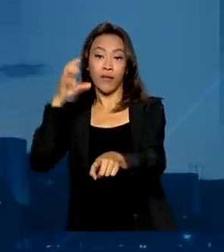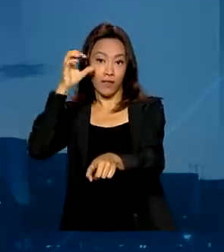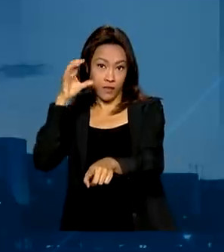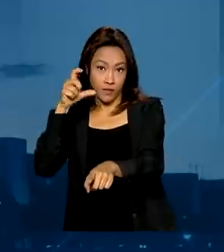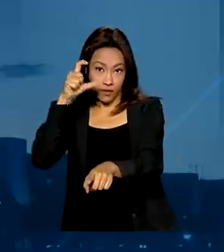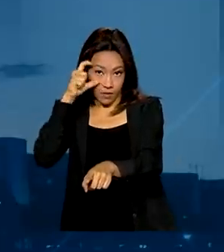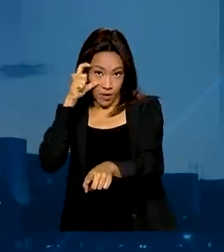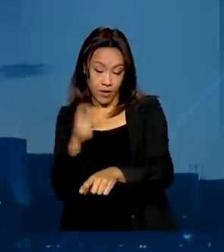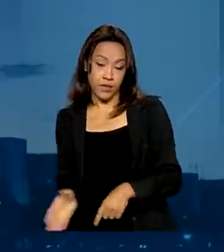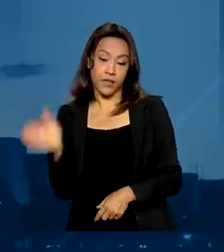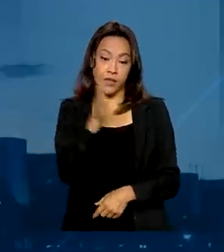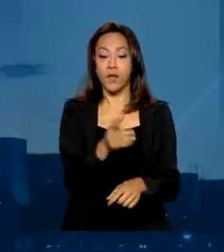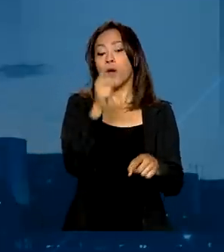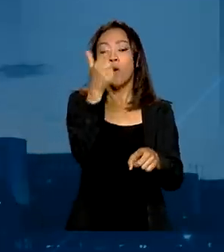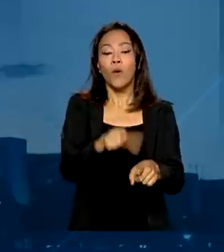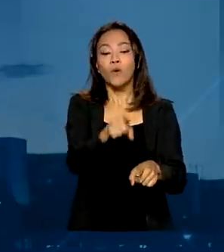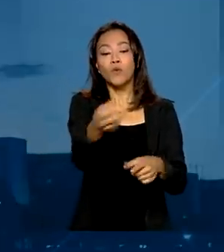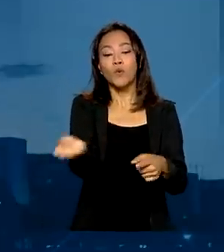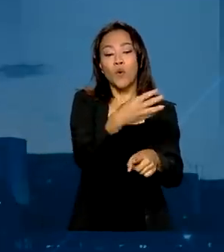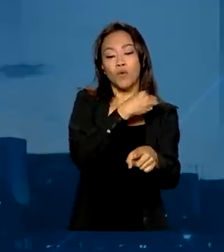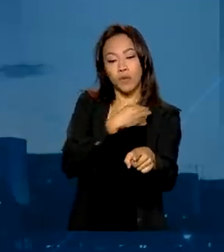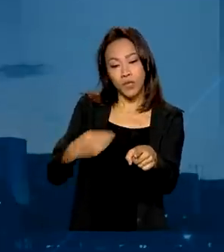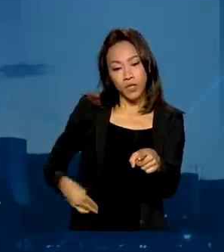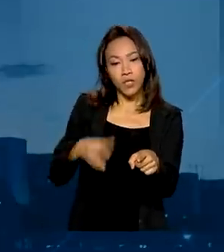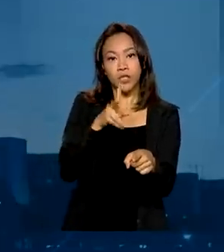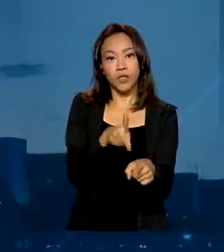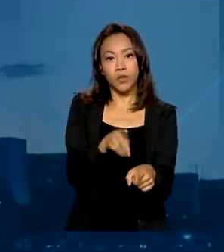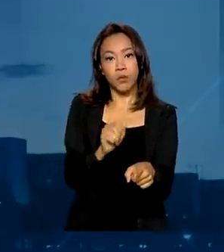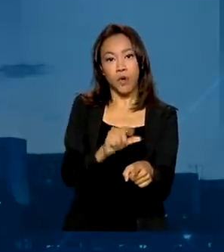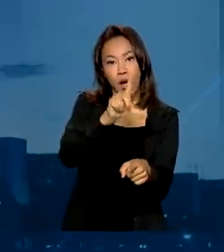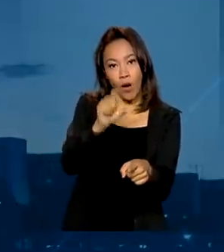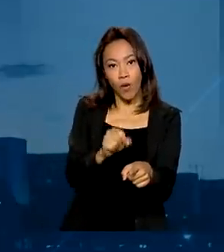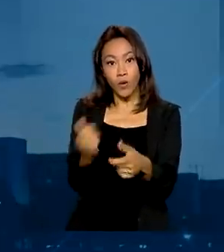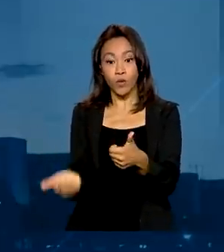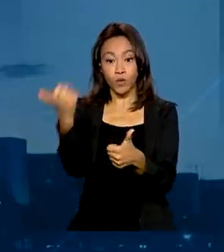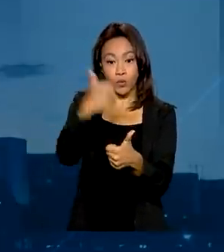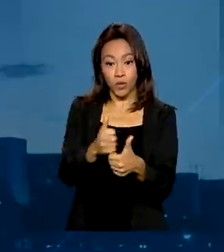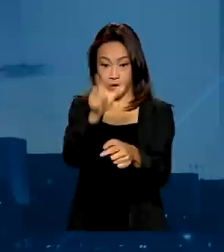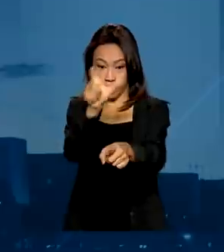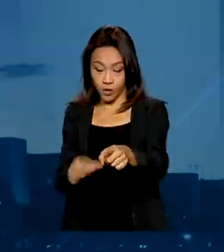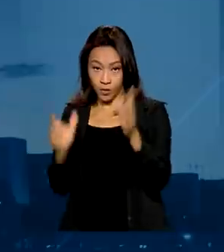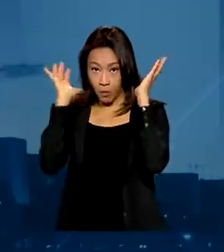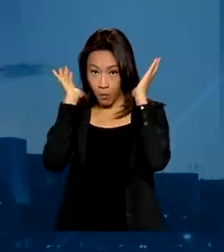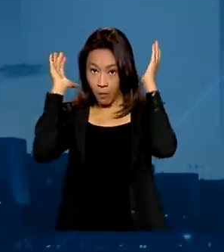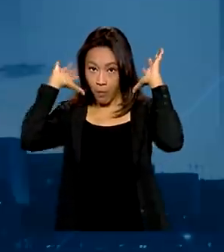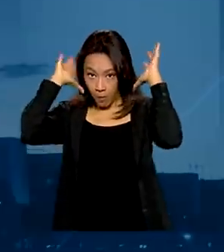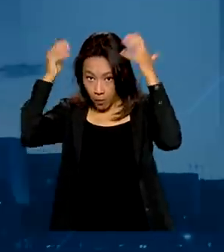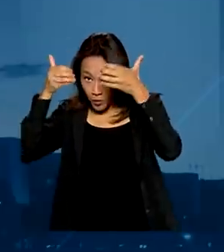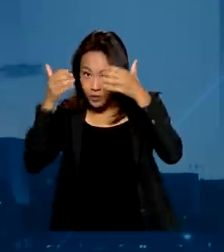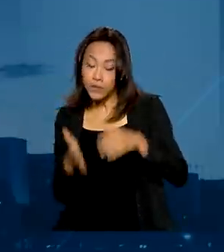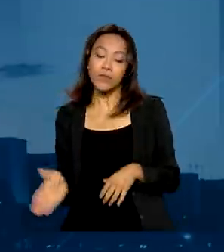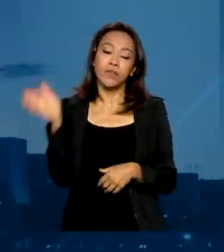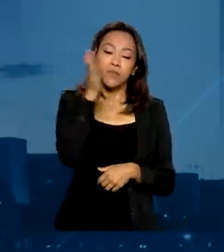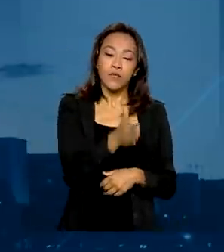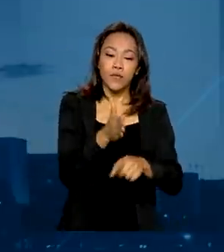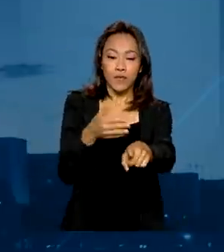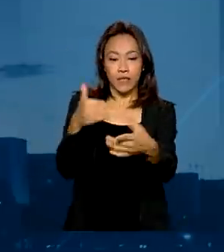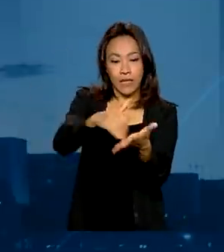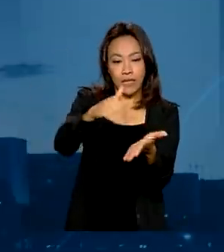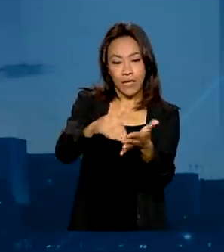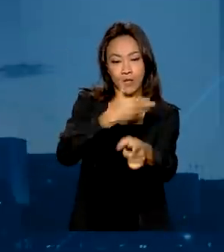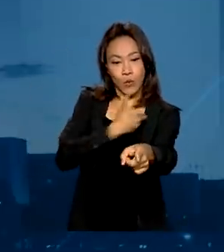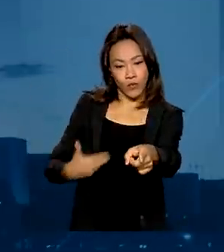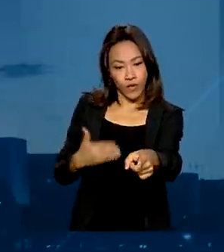da Ciência, Tecnologia e Inovações, Paulo Alvim substituiu Marcos Pontes. Na Secretaria de Governo, entrou